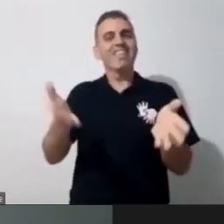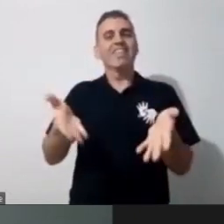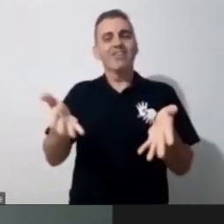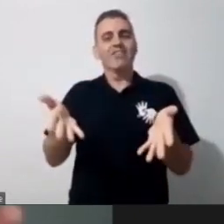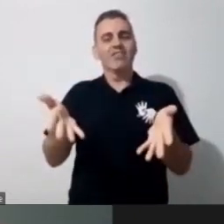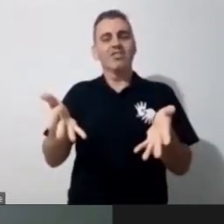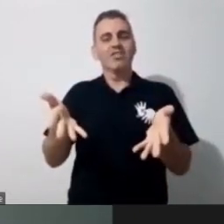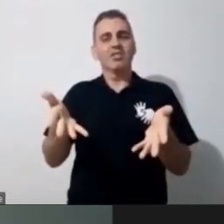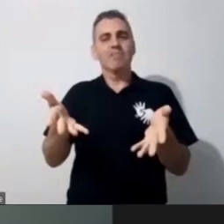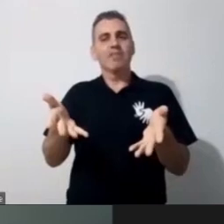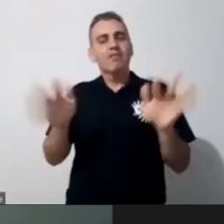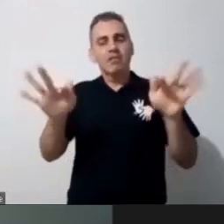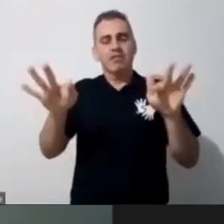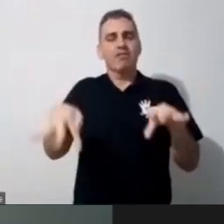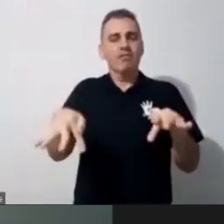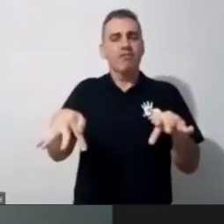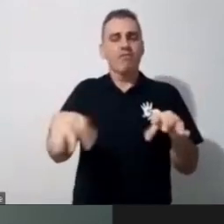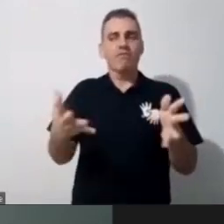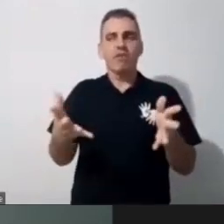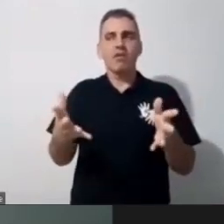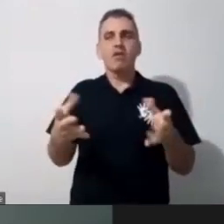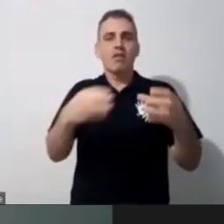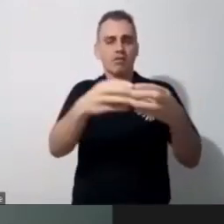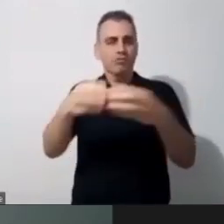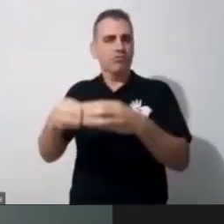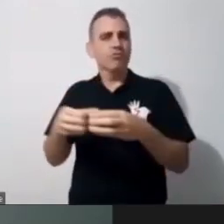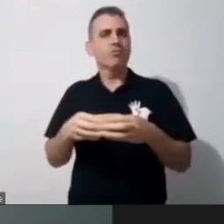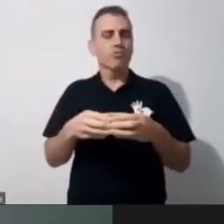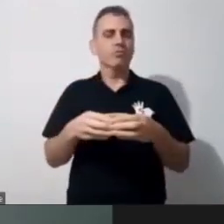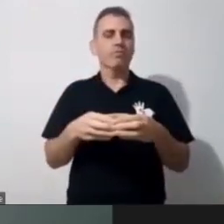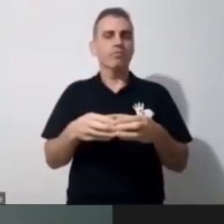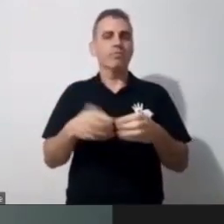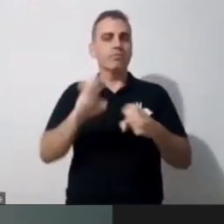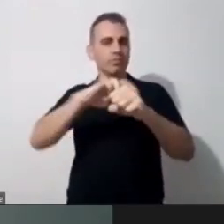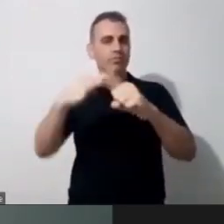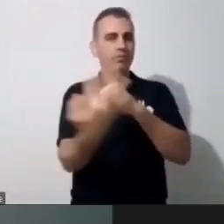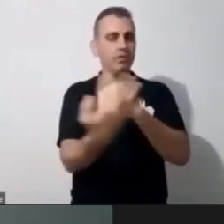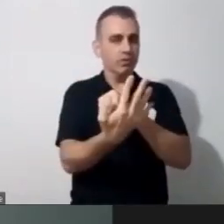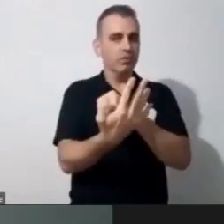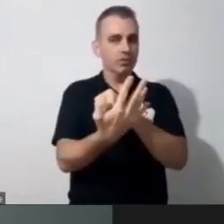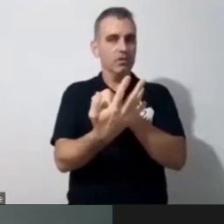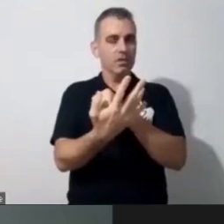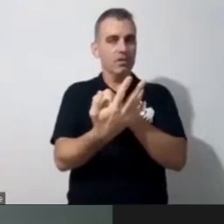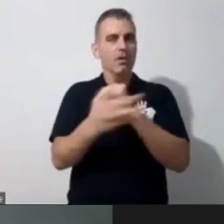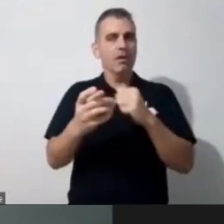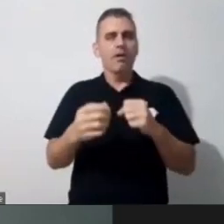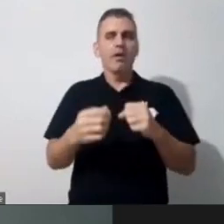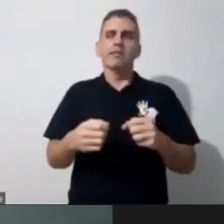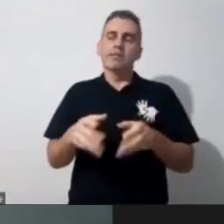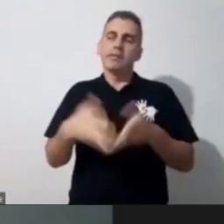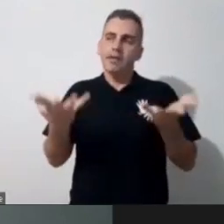ciclo, não encerramos ainda, né, a gente está falando aqui de encerrar o ciclo de pandemia, mas eu vou levar a coragem,